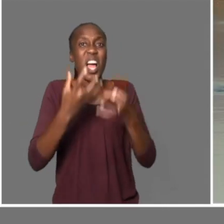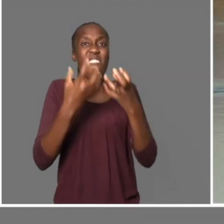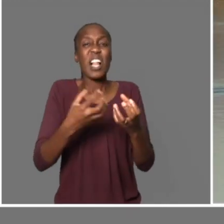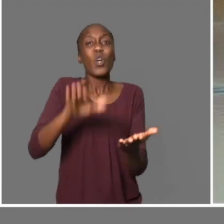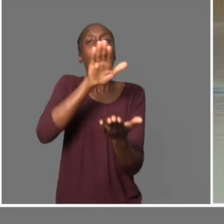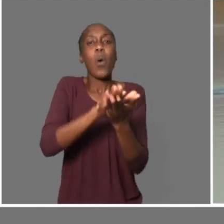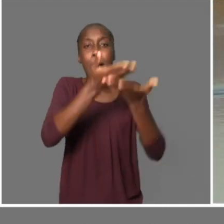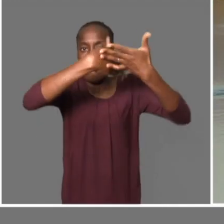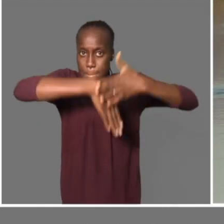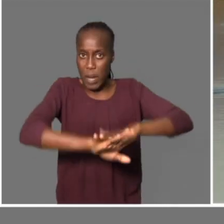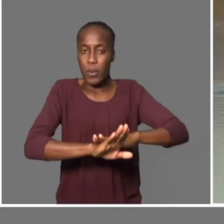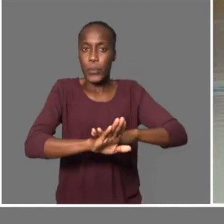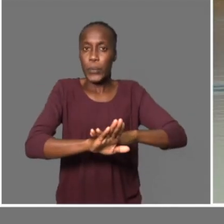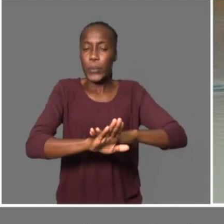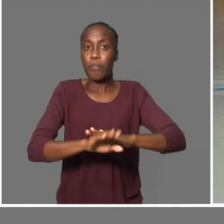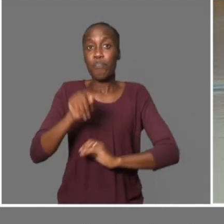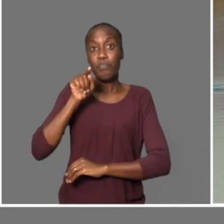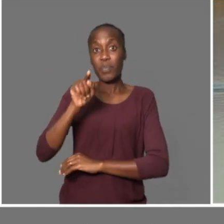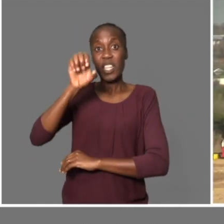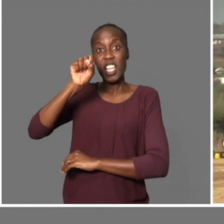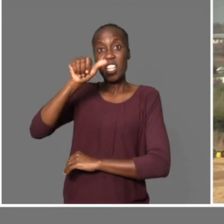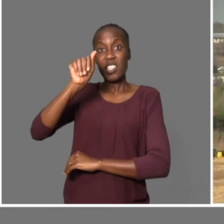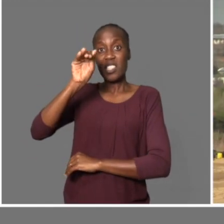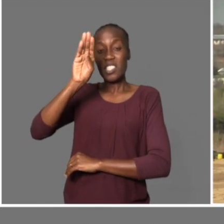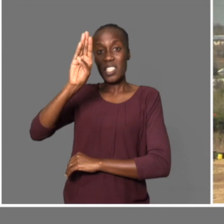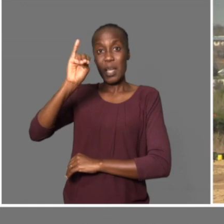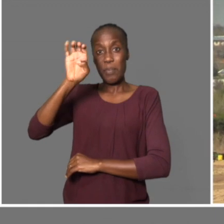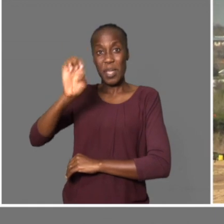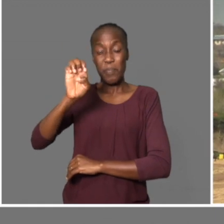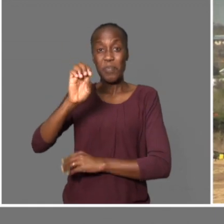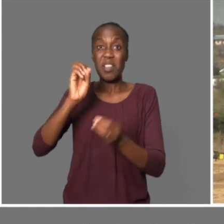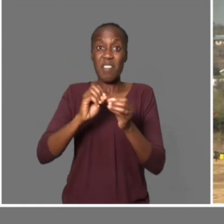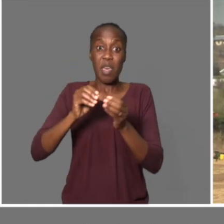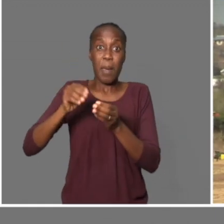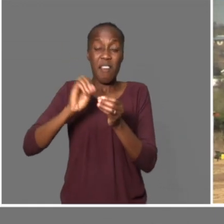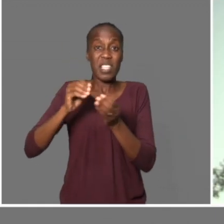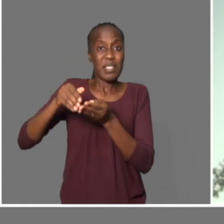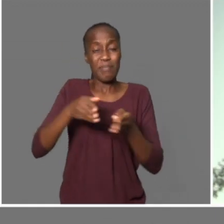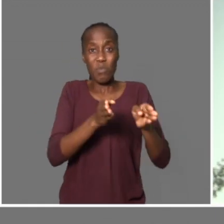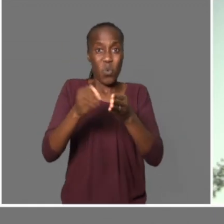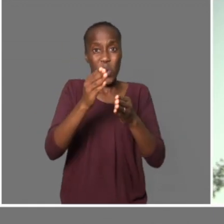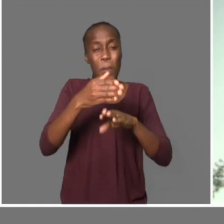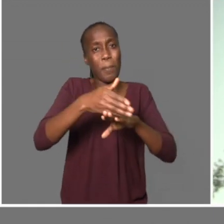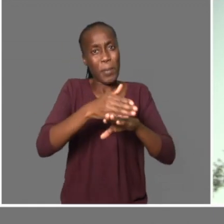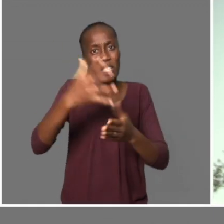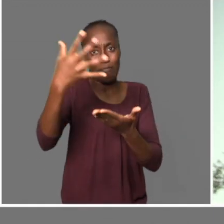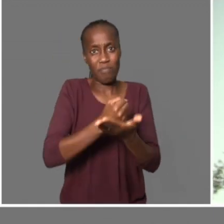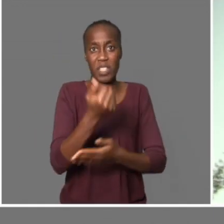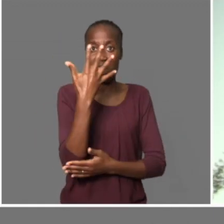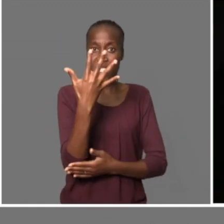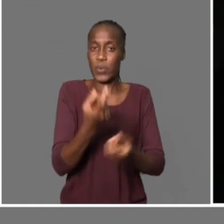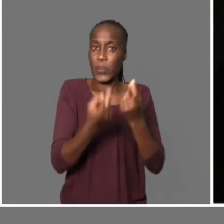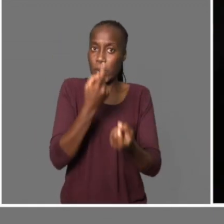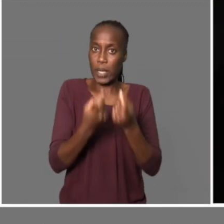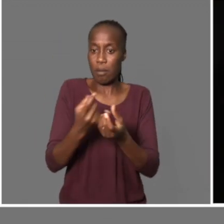Outra situação que inquieta estes pescadores é a falta de uma agência bancária num posto administrativo de